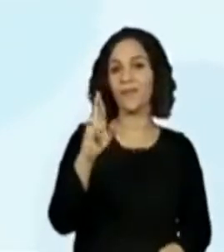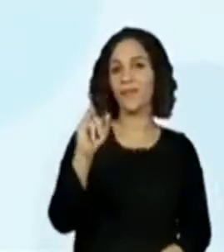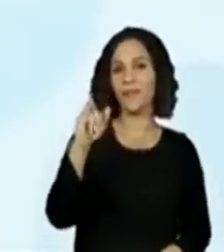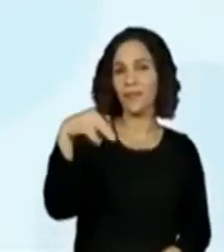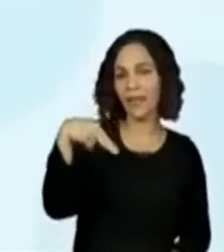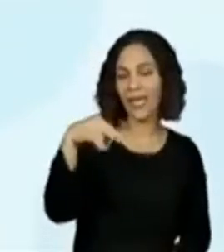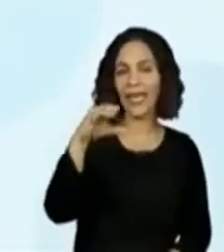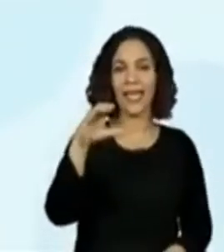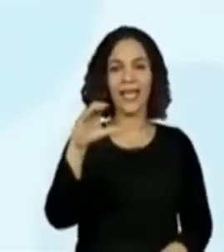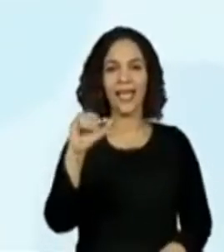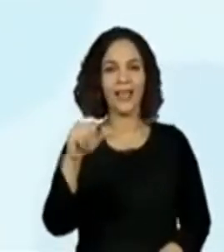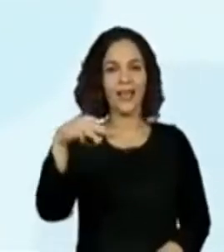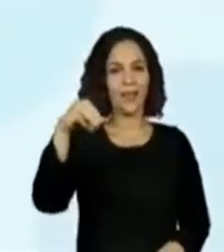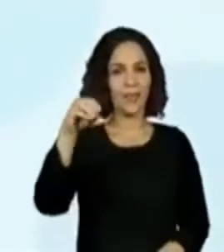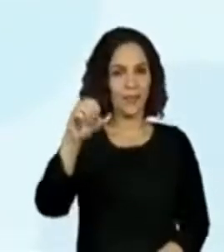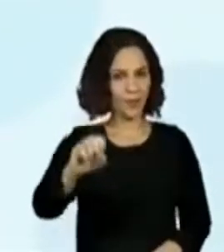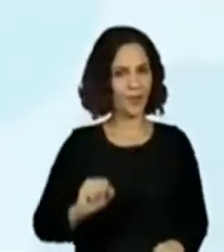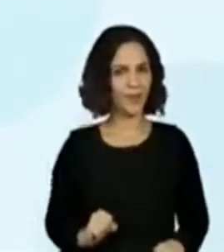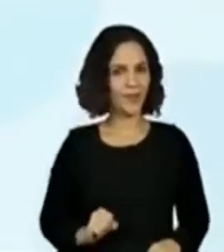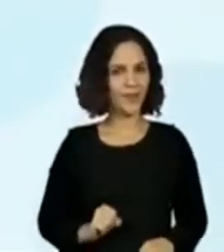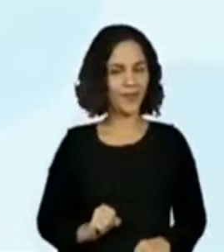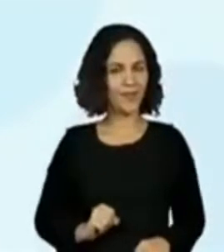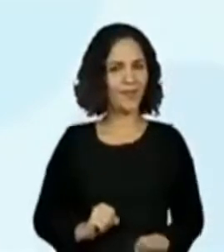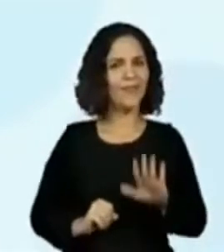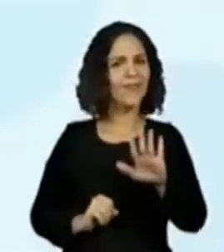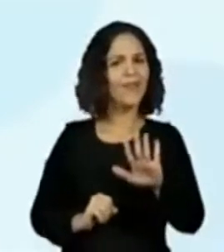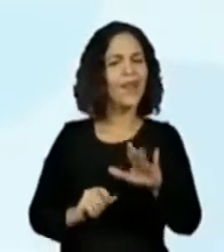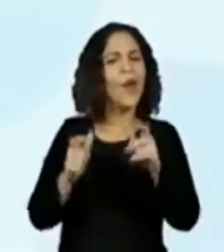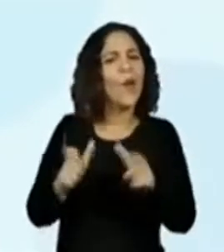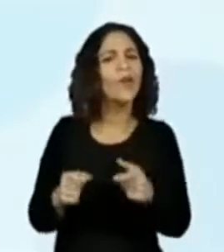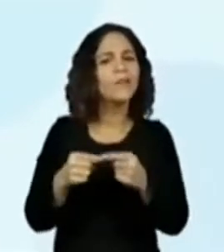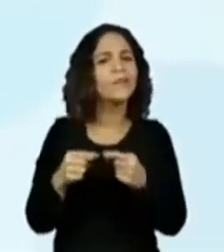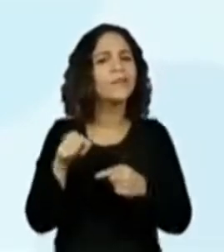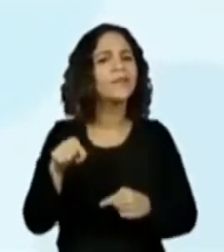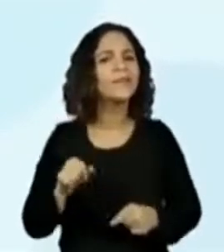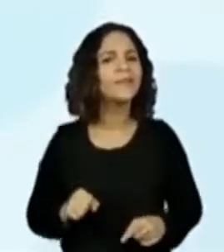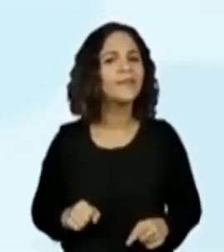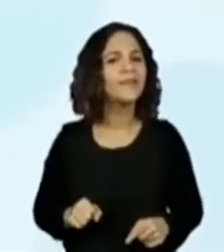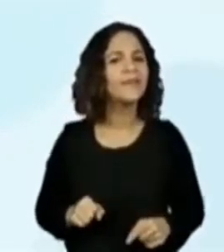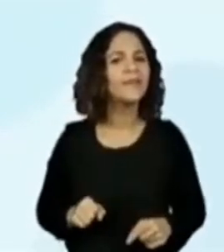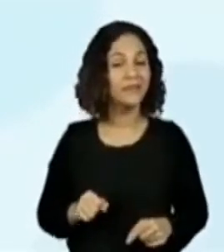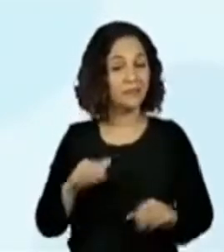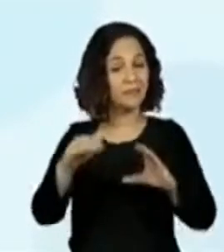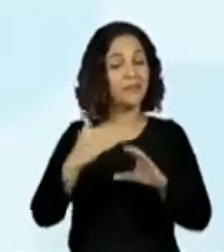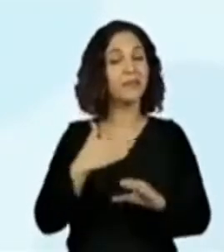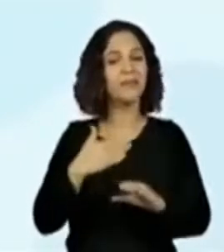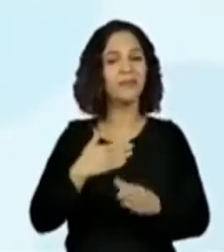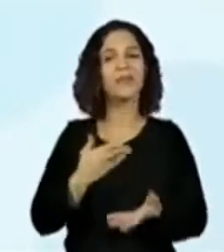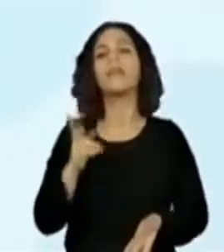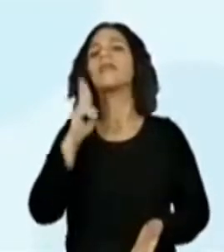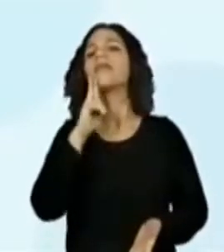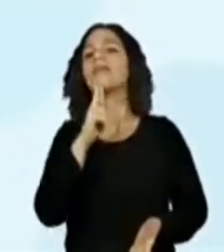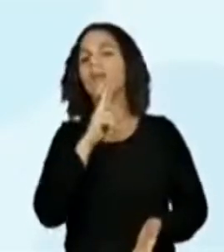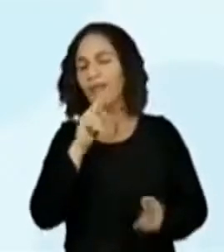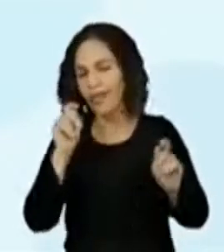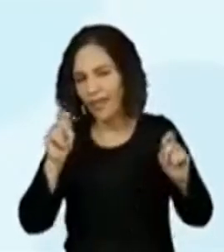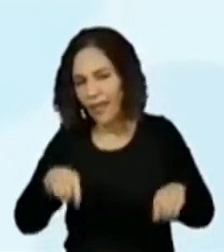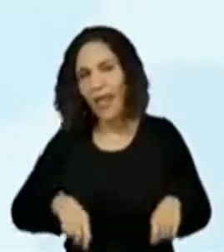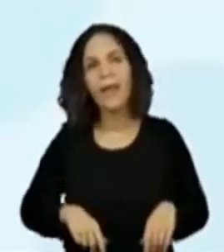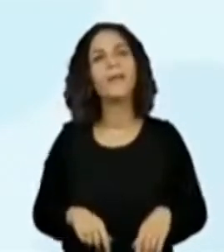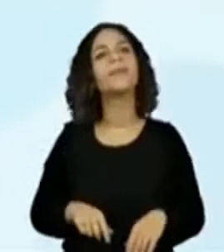Brincamos. Onde nós brincamos? Onde nós brincamos? Coloca aí. No restaurante.